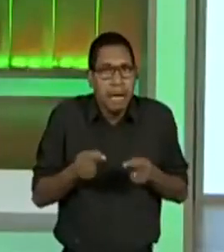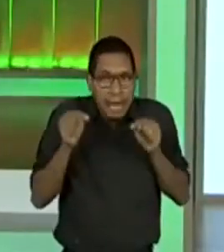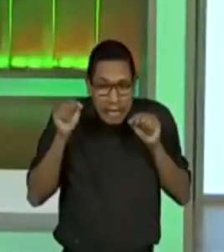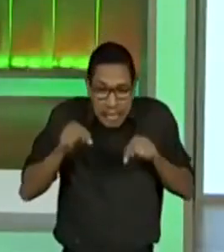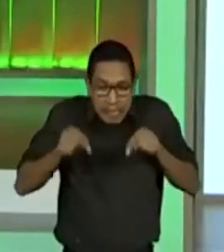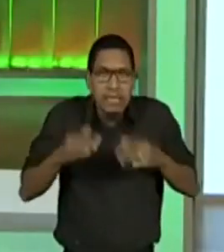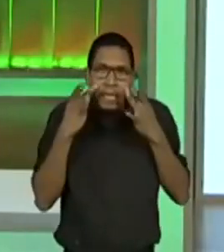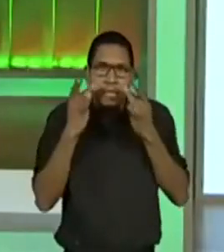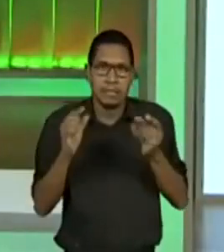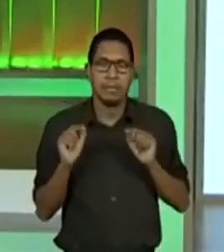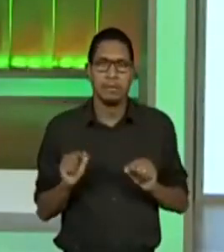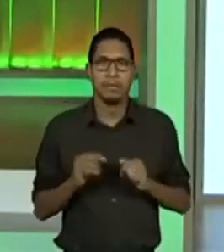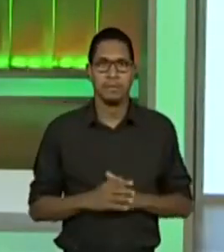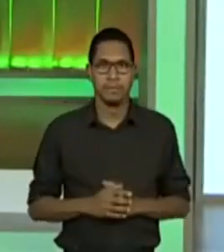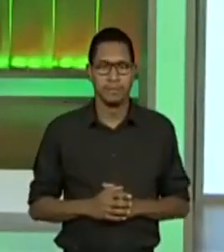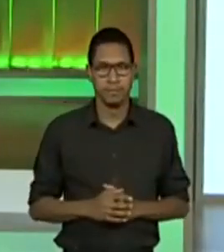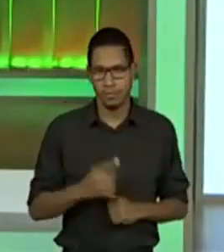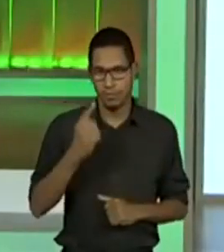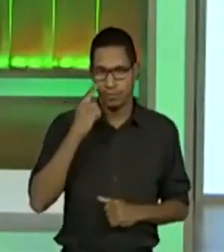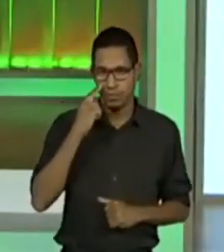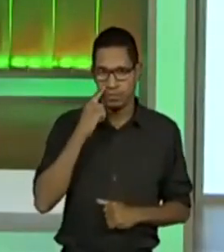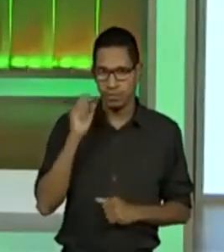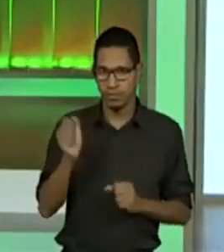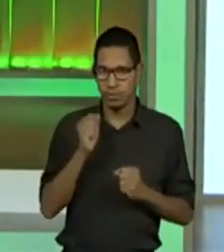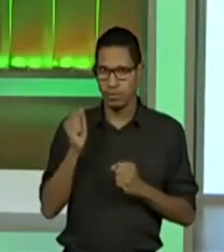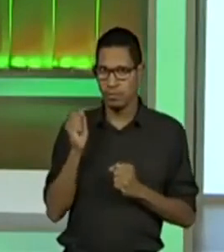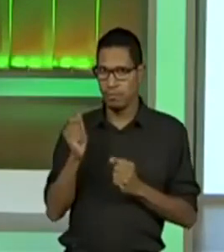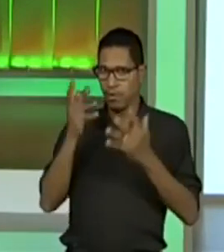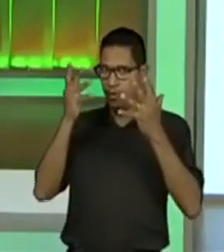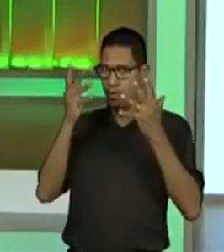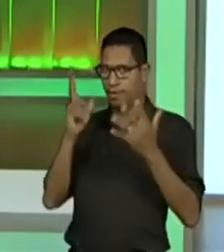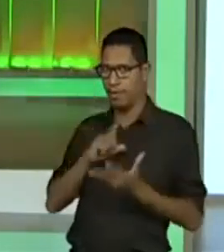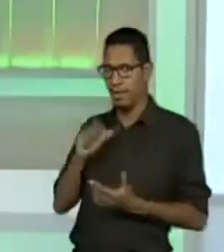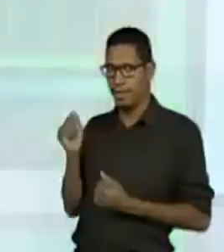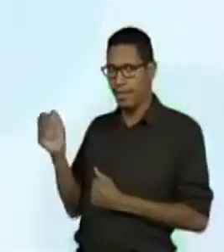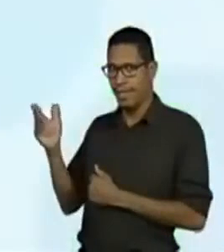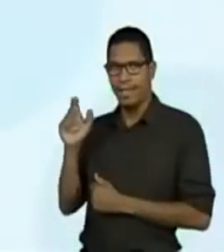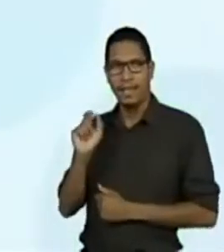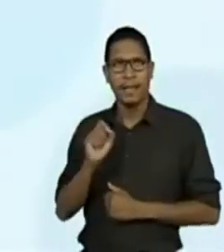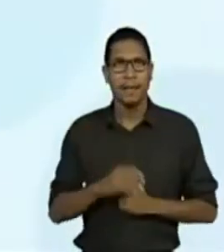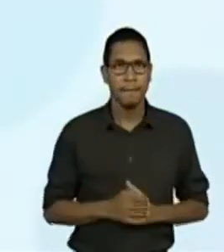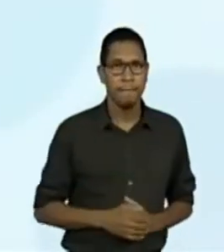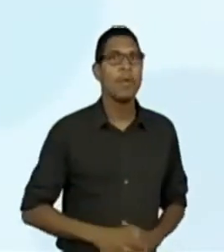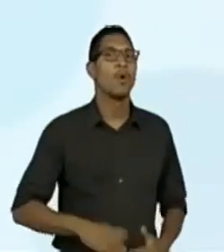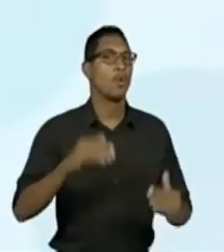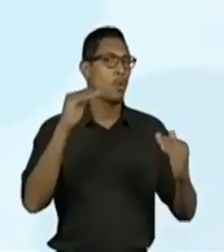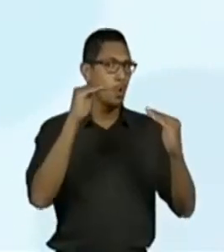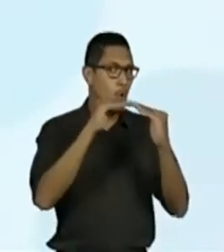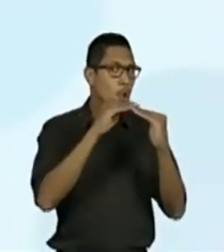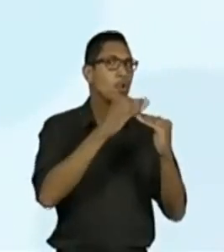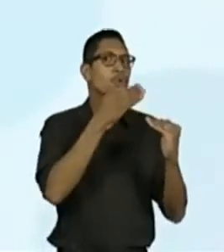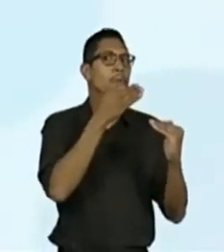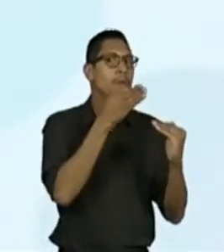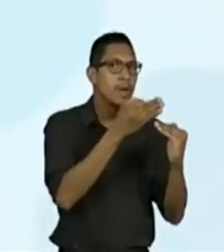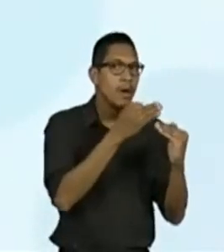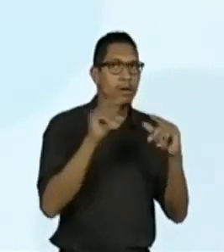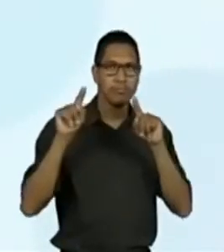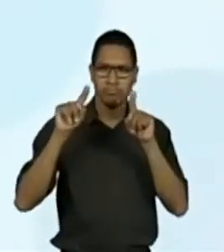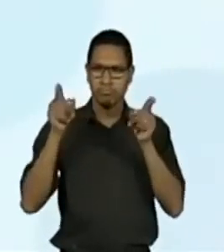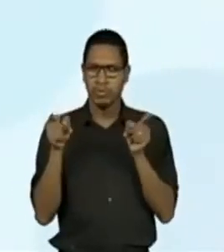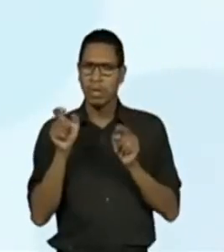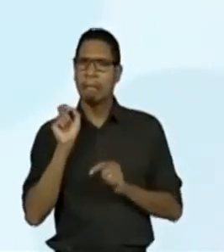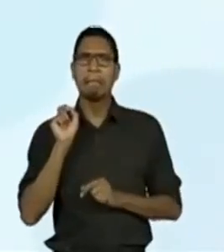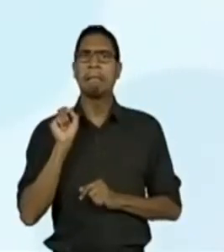Olha só, na tela para vocês aqui. Eu concordo com a sua opinião e eu fiz a pergunta, opinião de